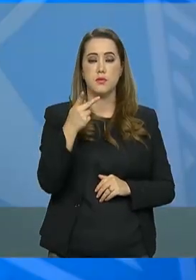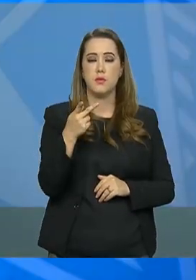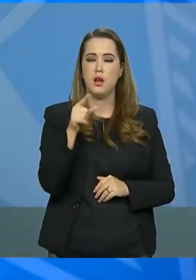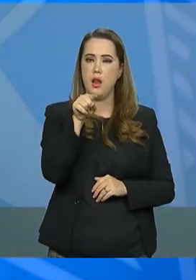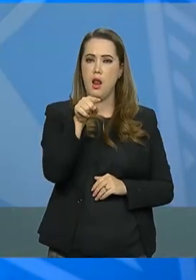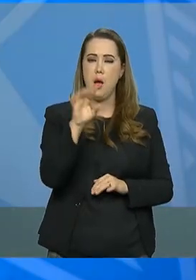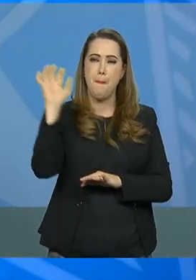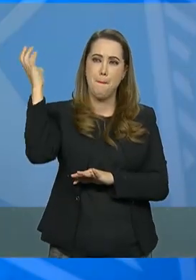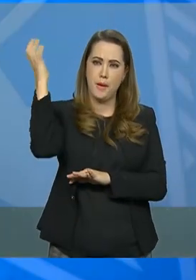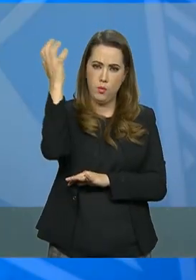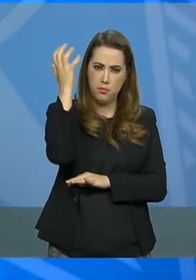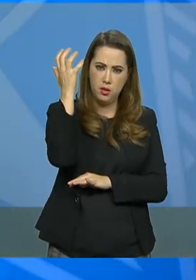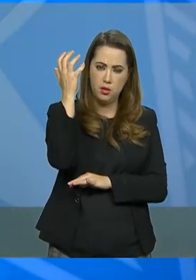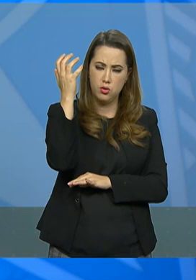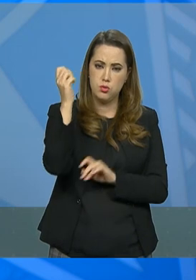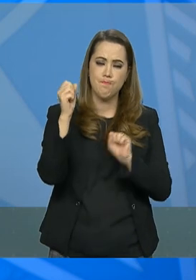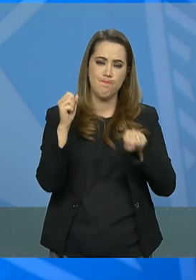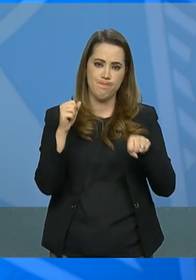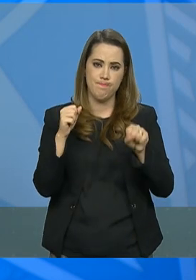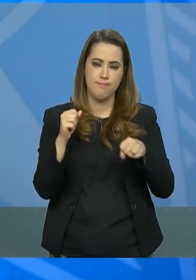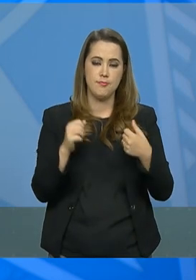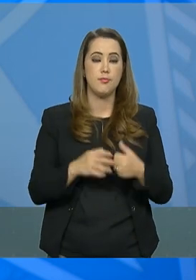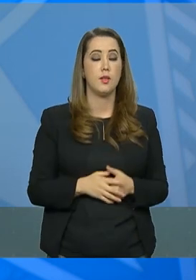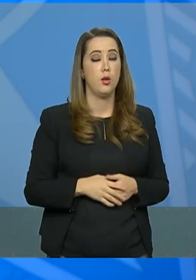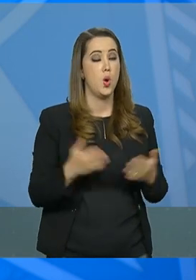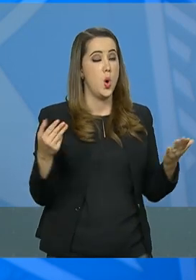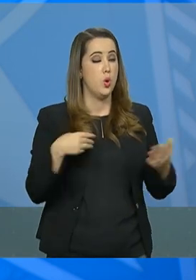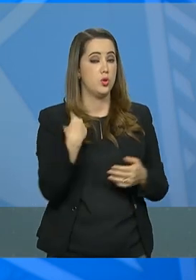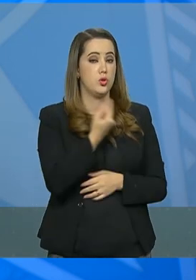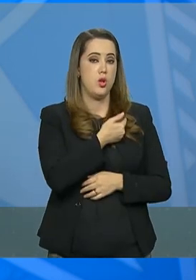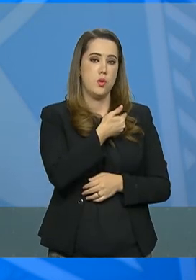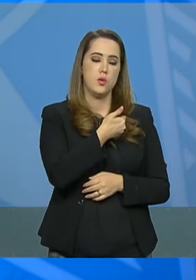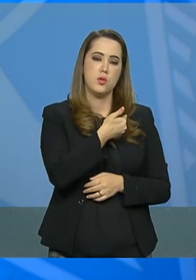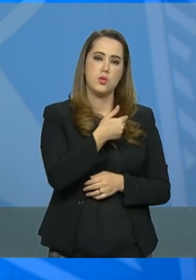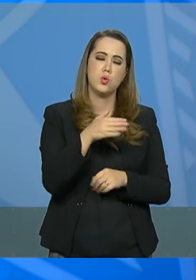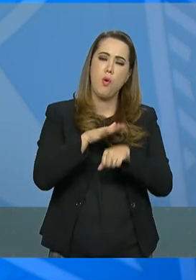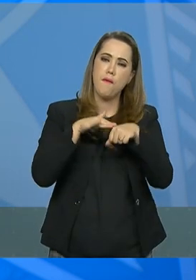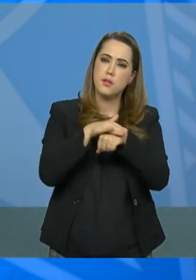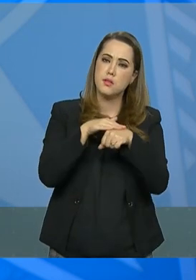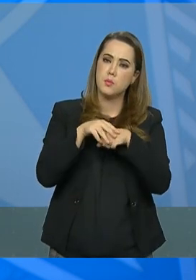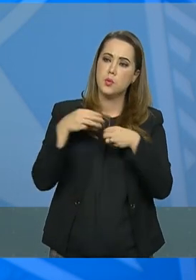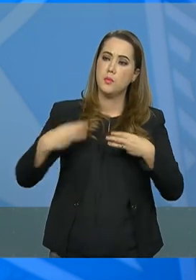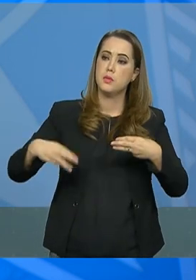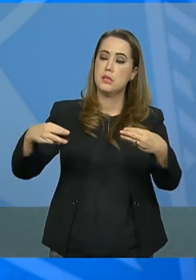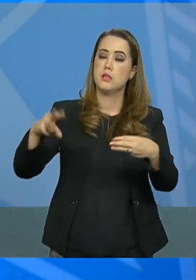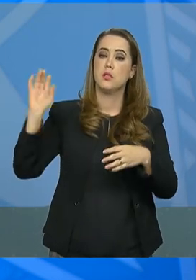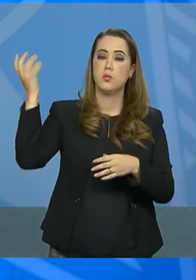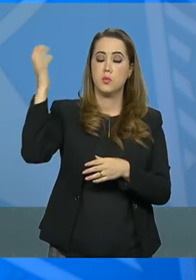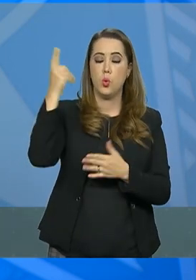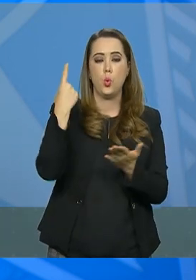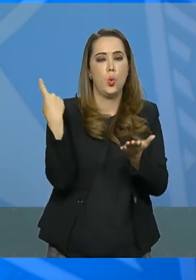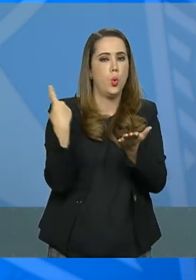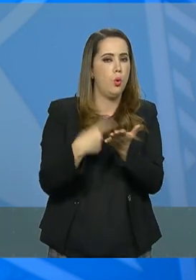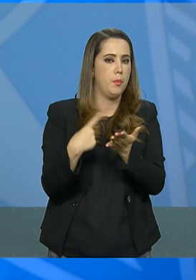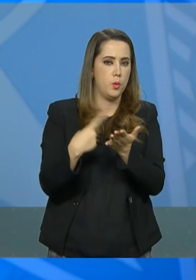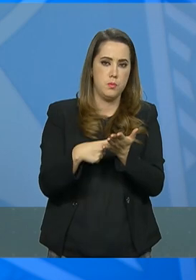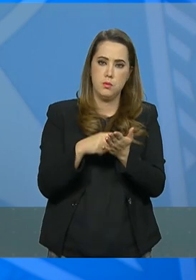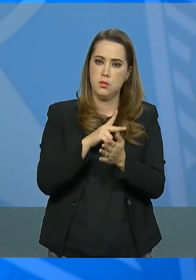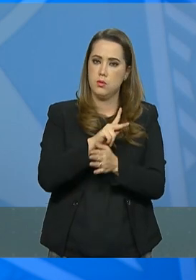Nós conversamos hoje com o Ministério do Meio Ambiente e o que temos no momento é que a agenda está sendo